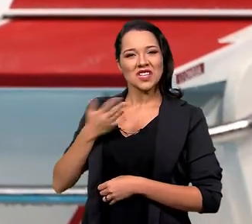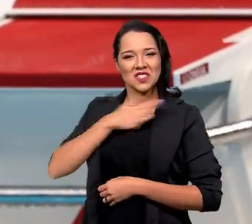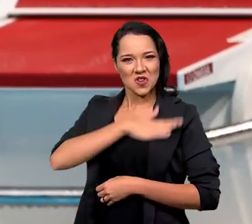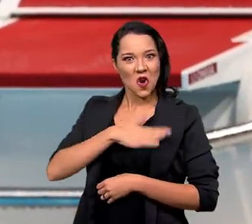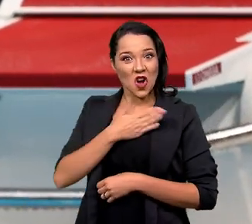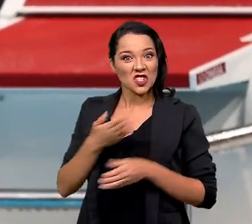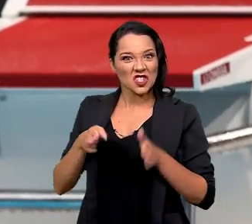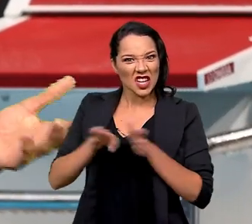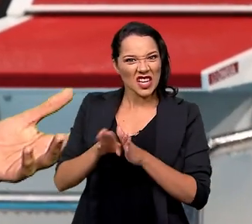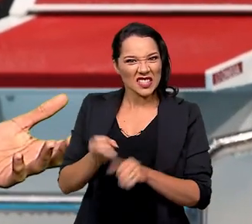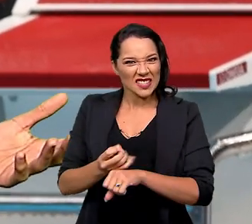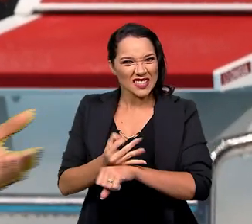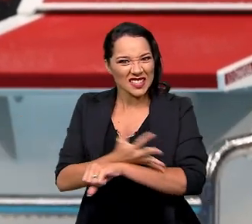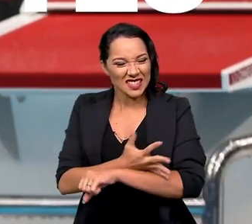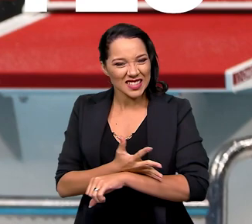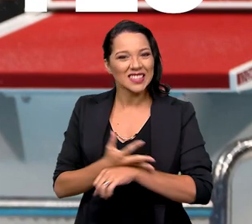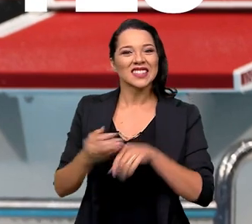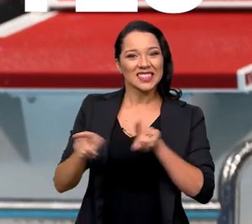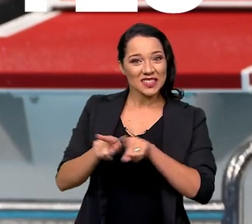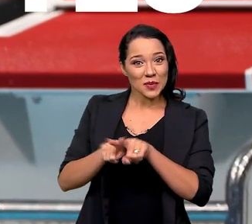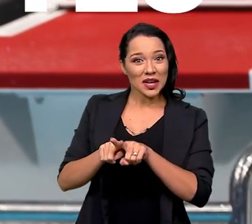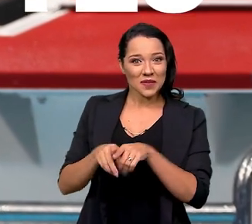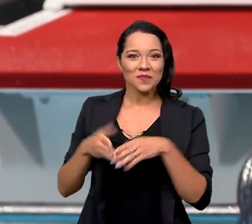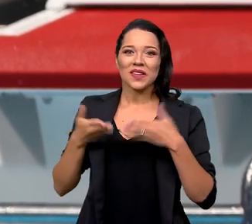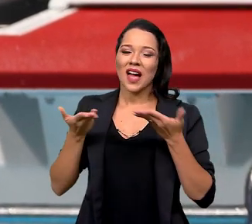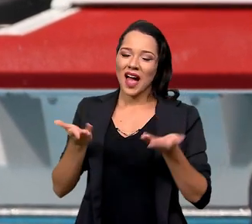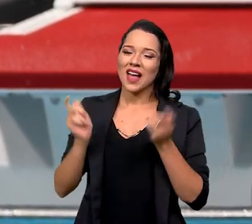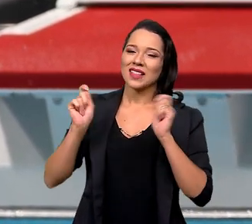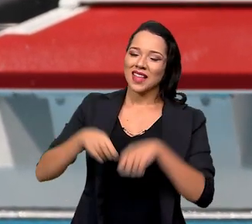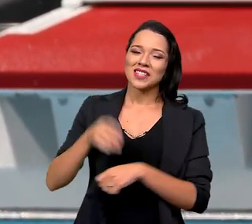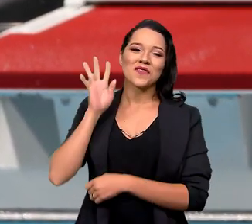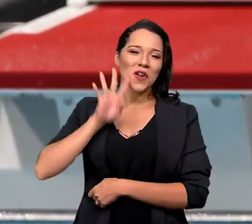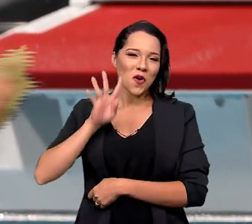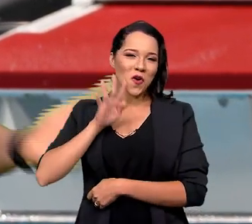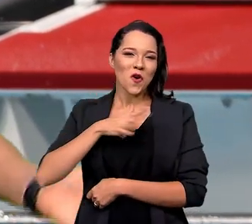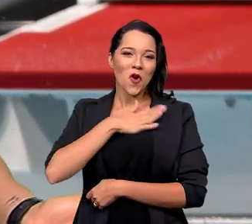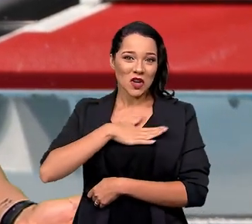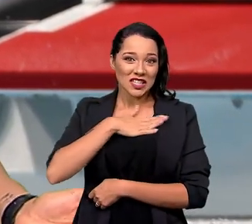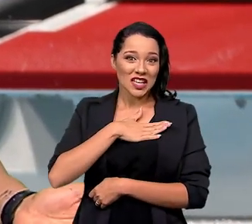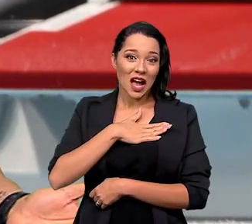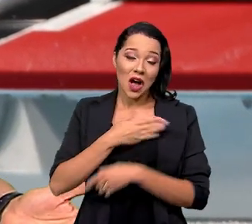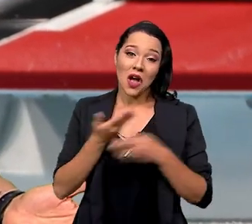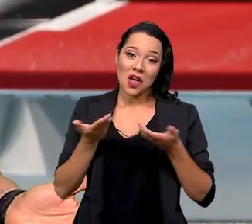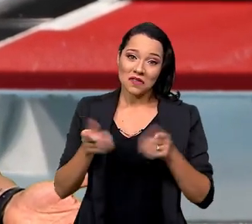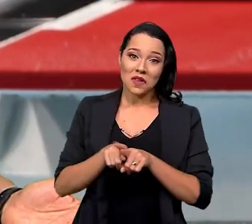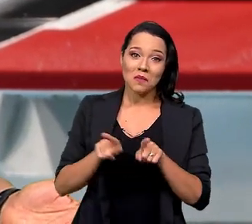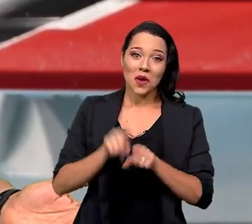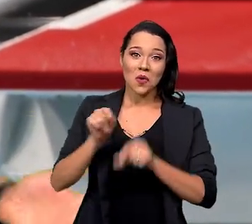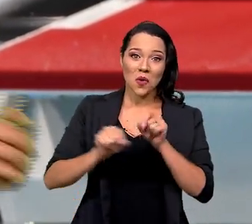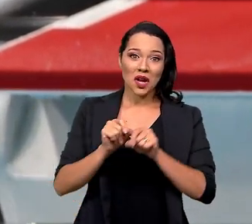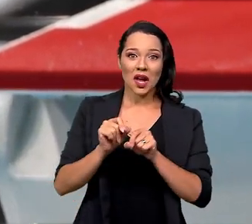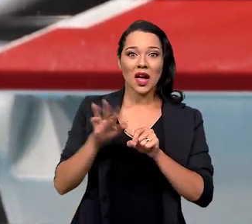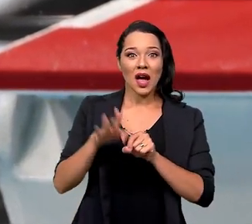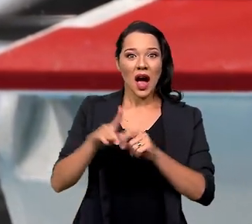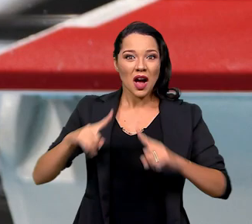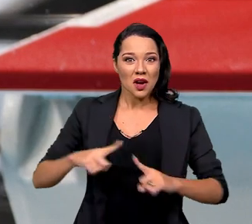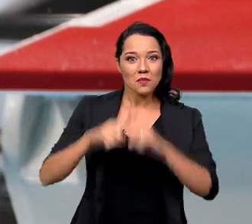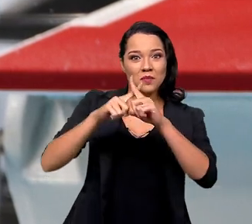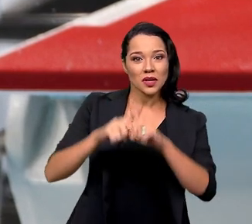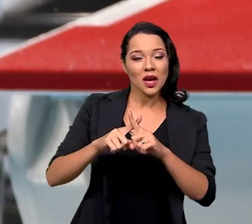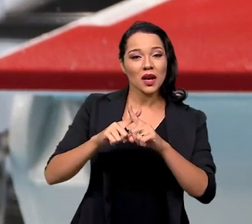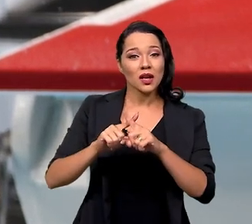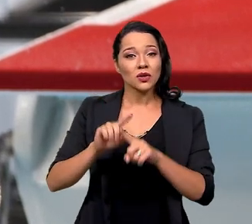chegadas dramáticas e, eu diria, até emocionantes, então você vai curtir ou deveria ter curtido a prova do